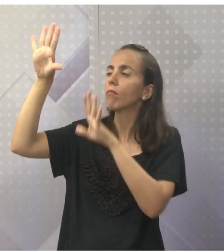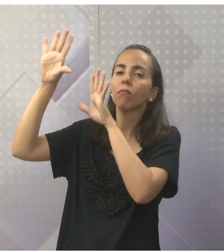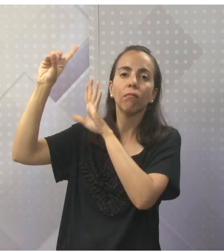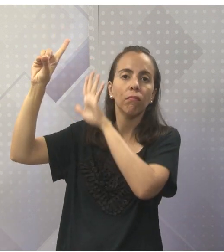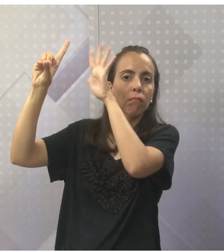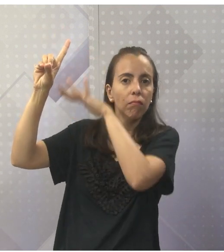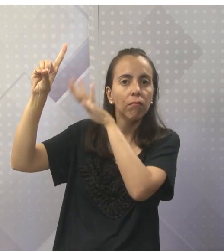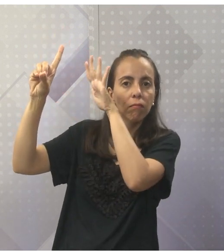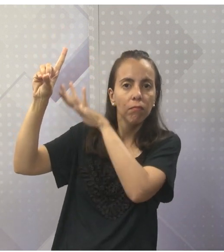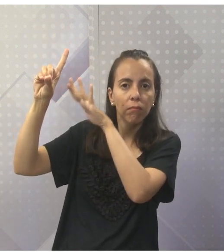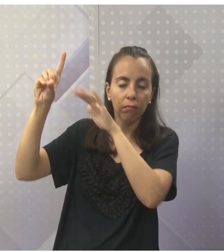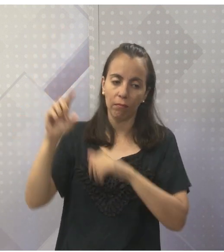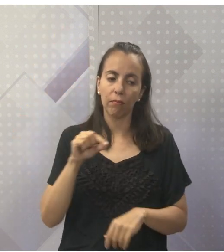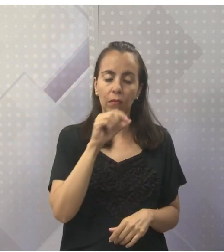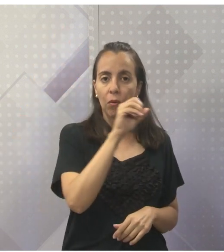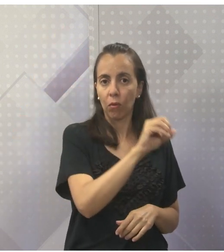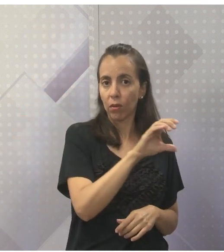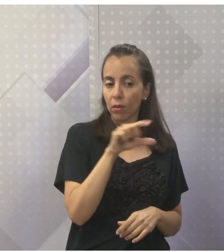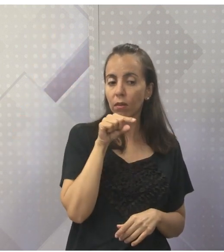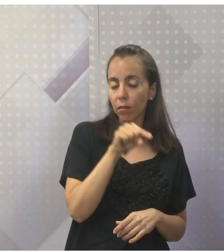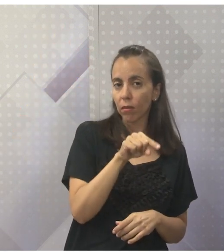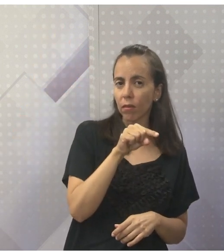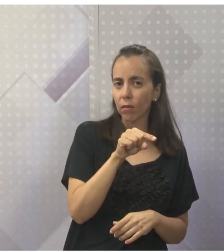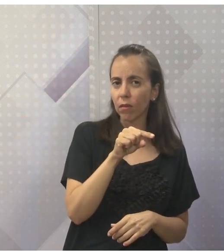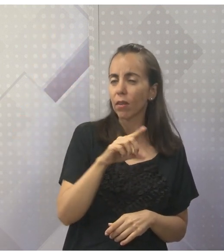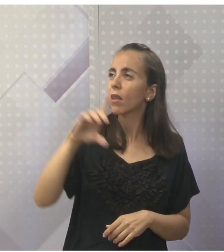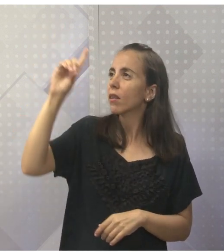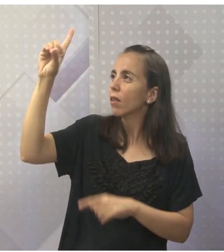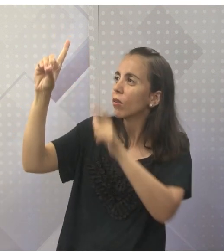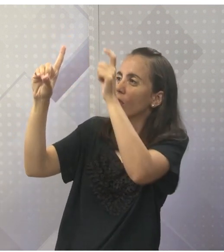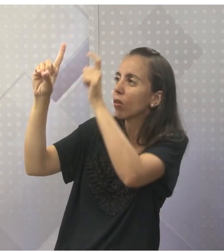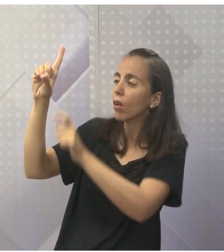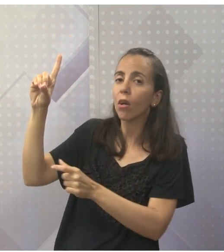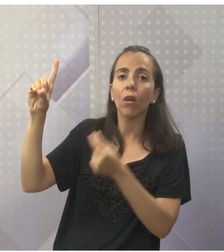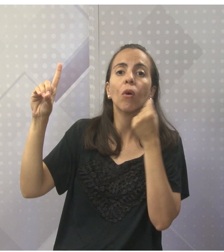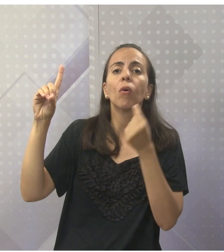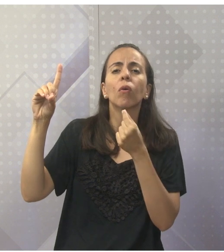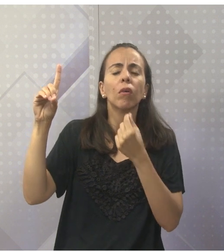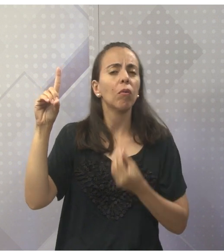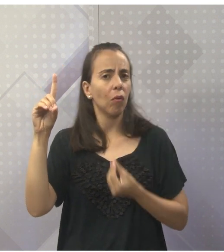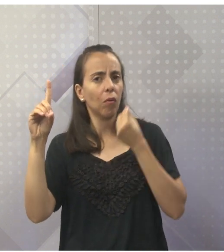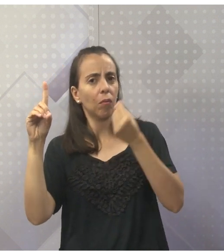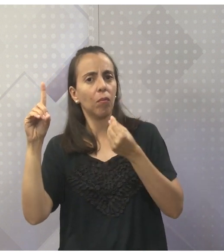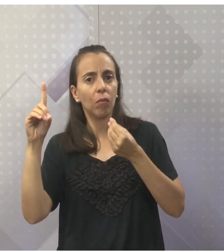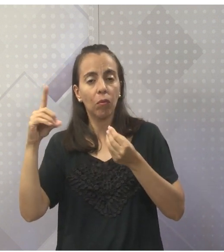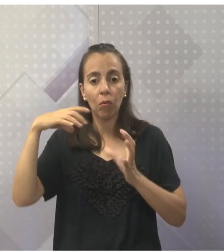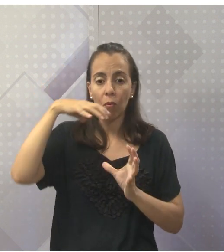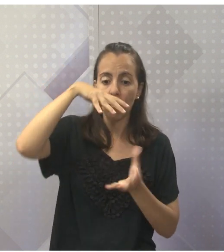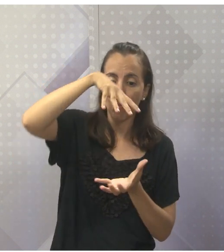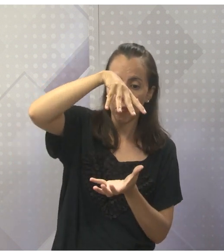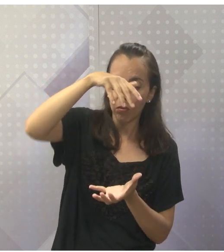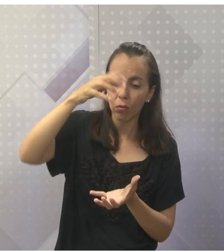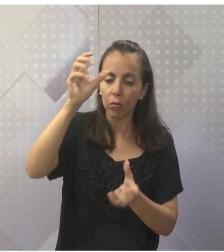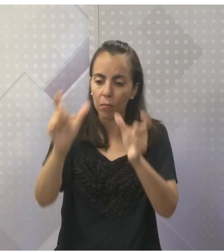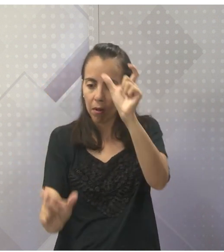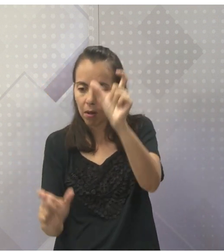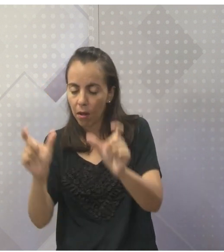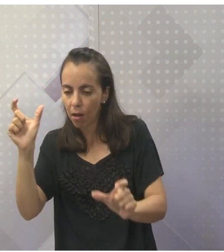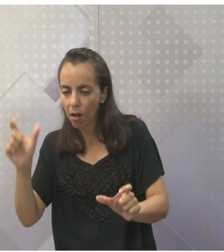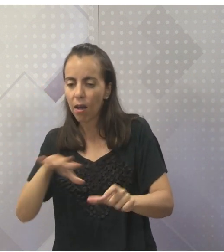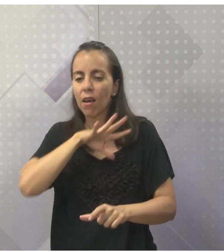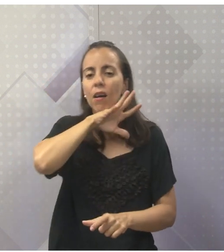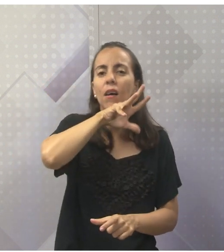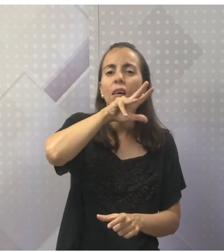monoteísmo, como é que é a visão que eles têm de Deus? Deus, ele é considerado o criador de tudo, de todas as coisas,